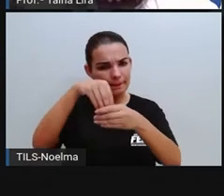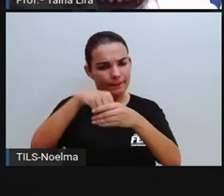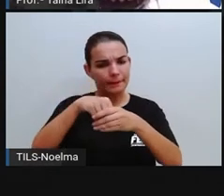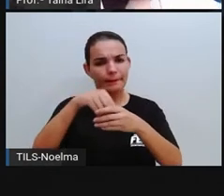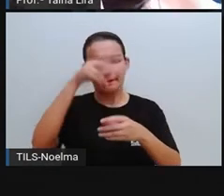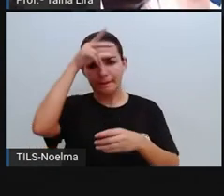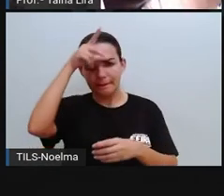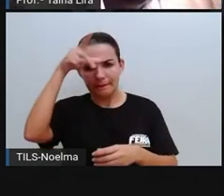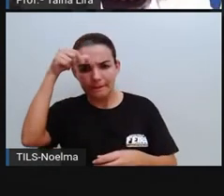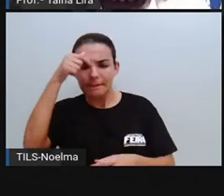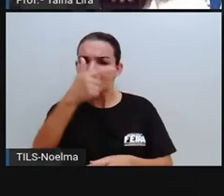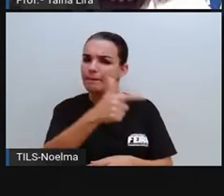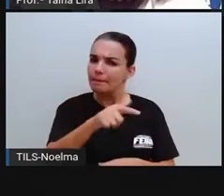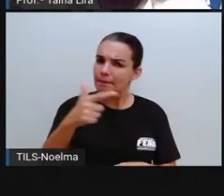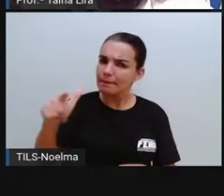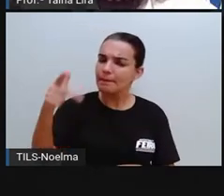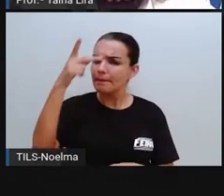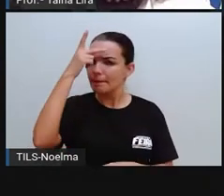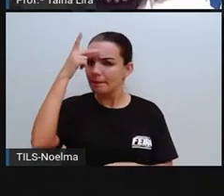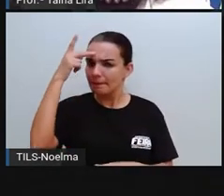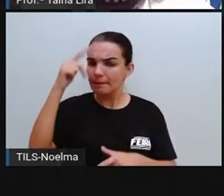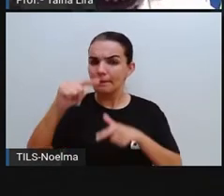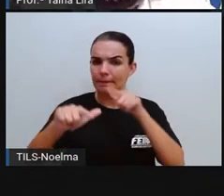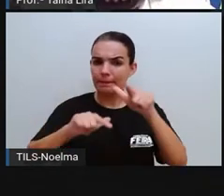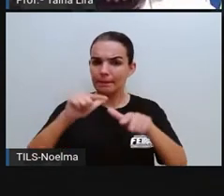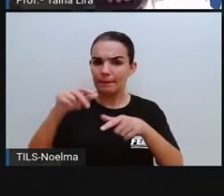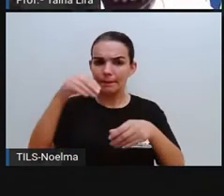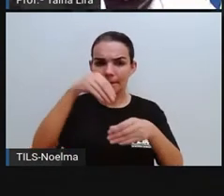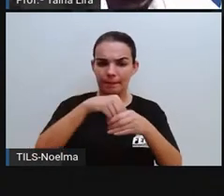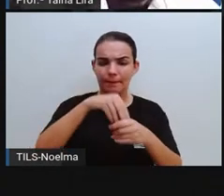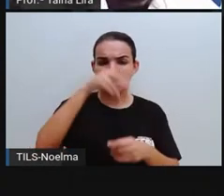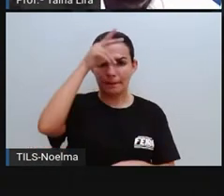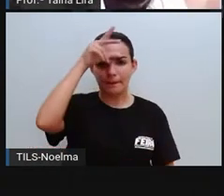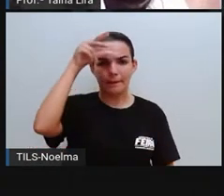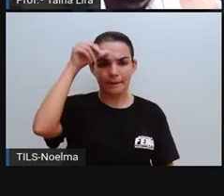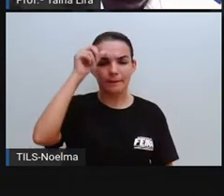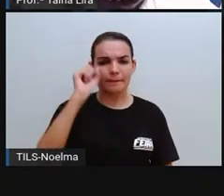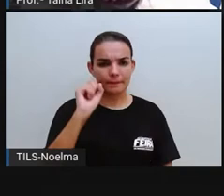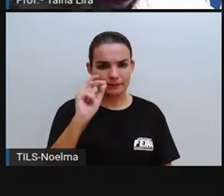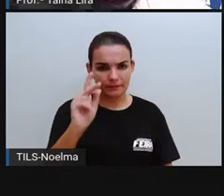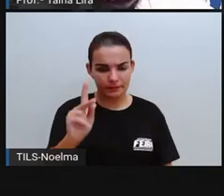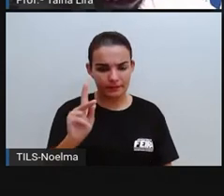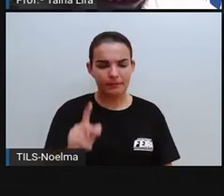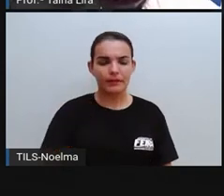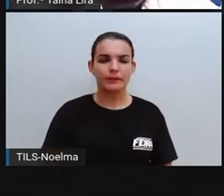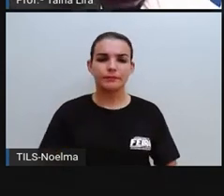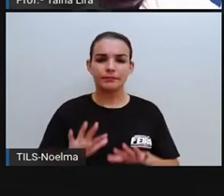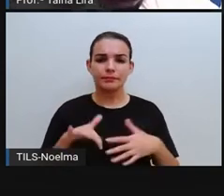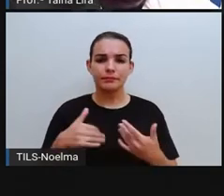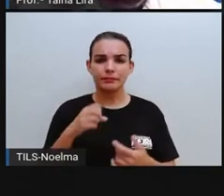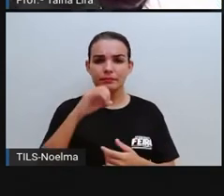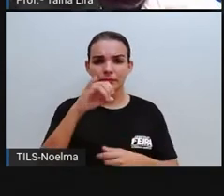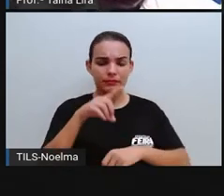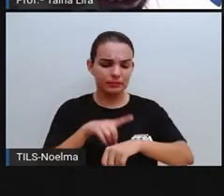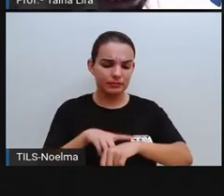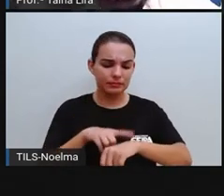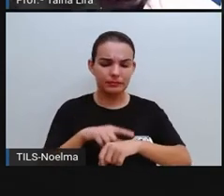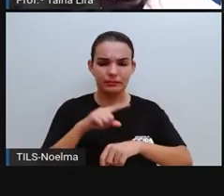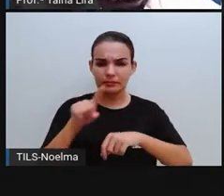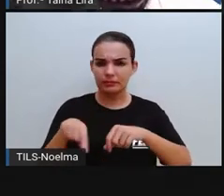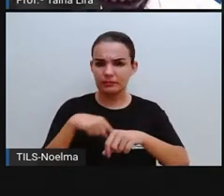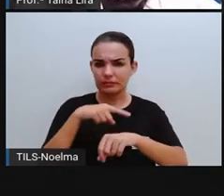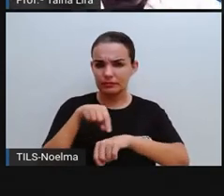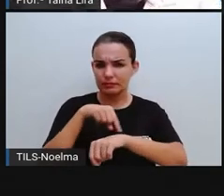prefeito, que trabalham na prefeitura, tá certo? Então, se a gente chegar na prefeitura depois do horário do